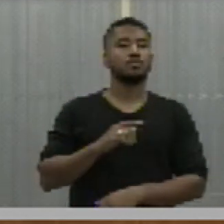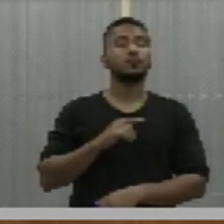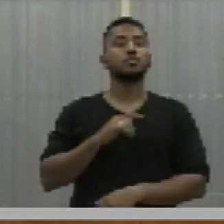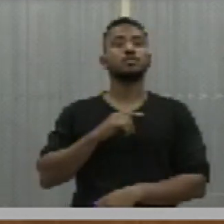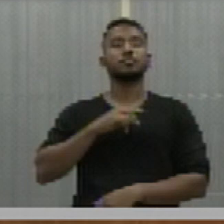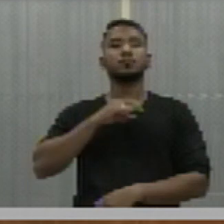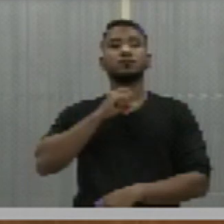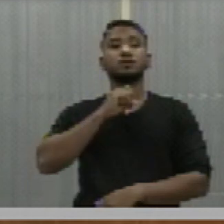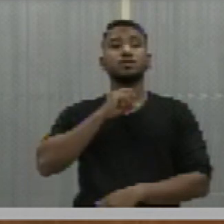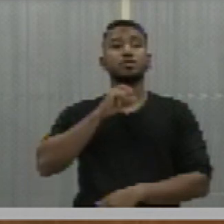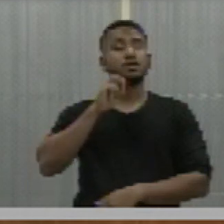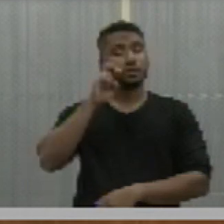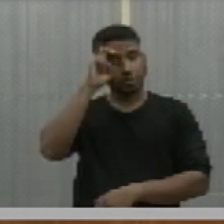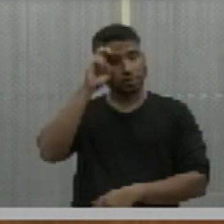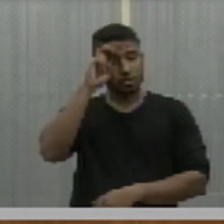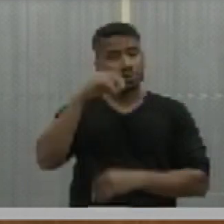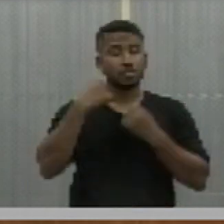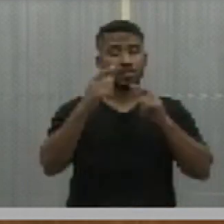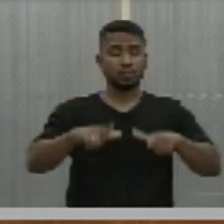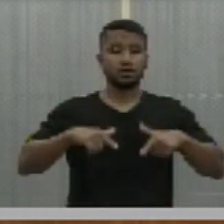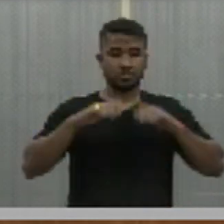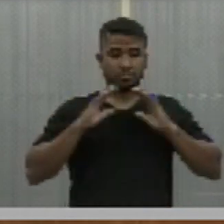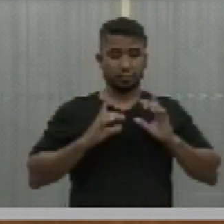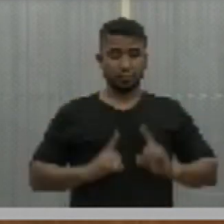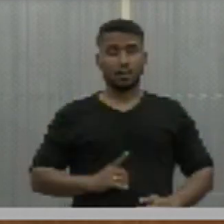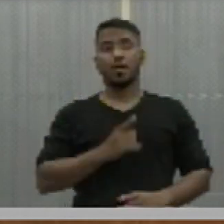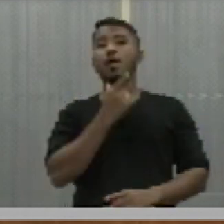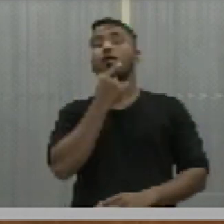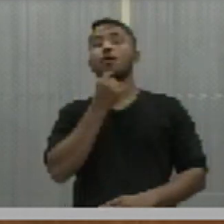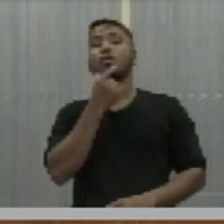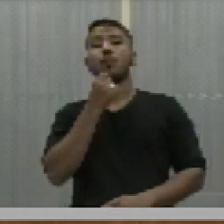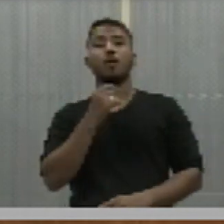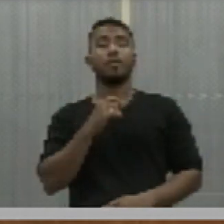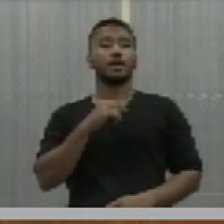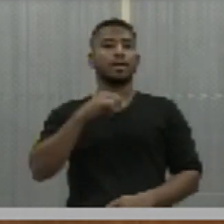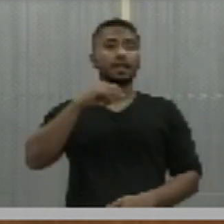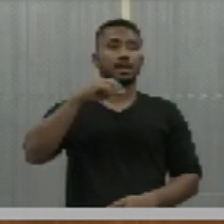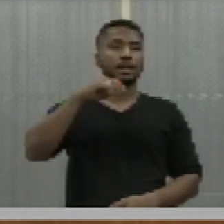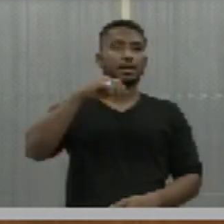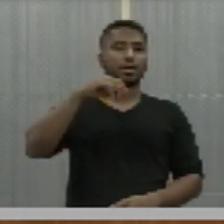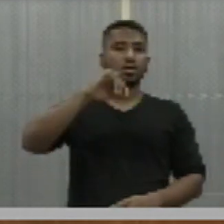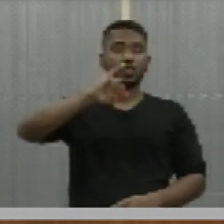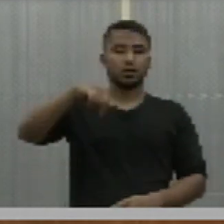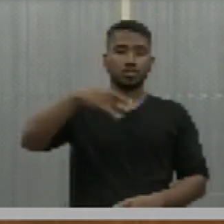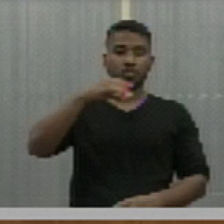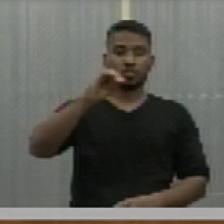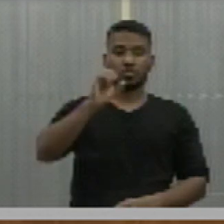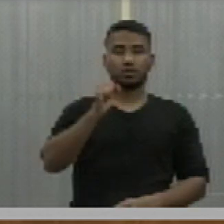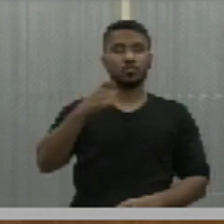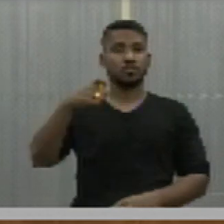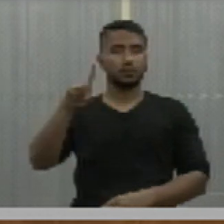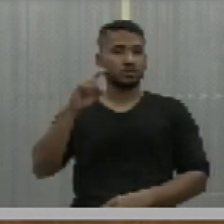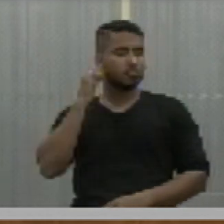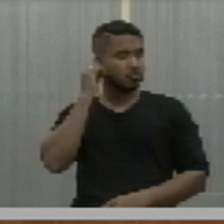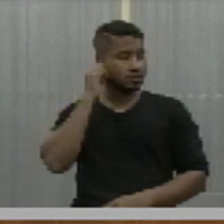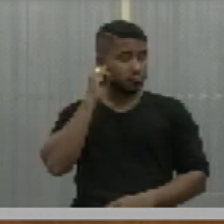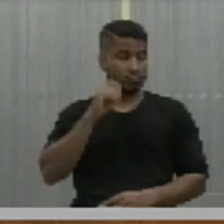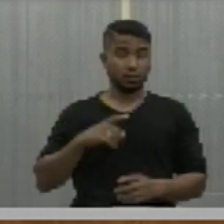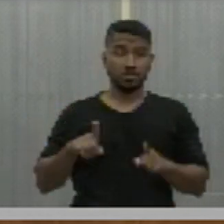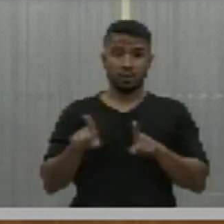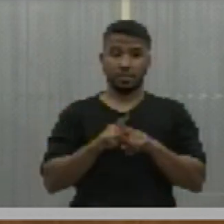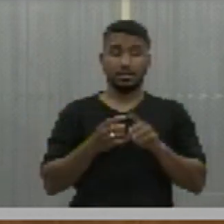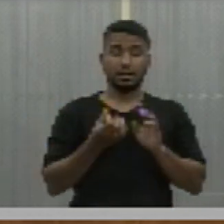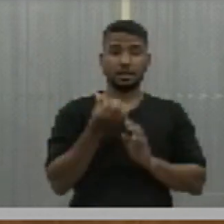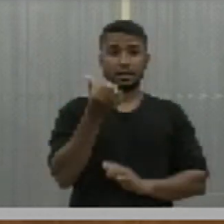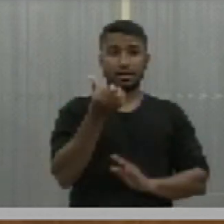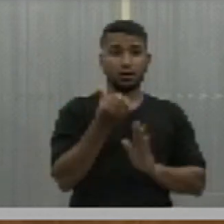sobre a concessão do título de cidadania-piedência ao senhor Nereu José Giacomoli e da Oso Providência. Seis ofícios.